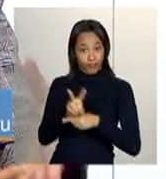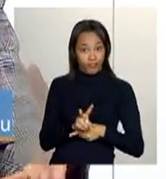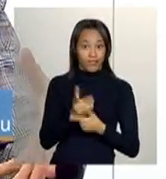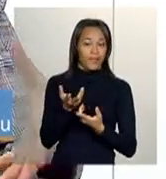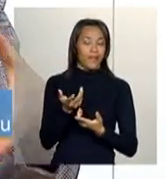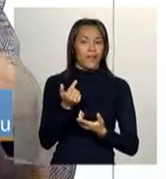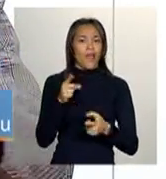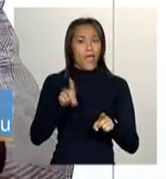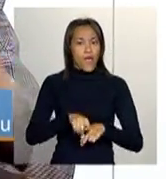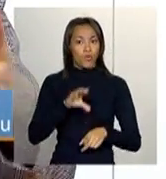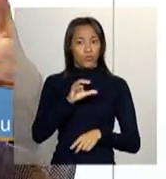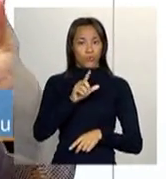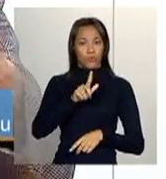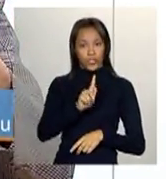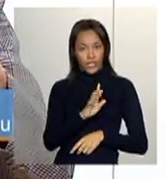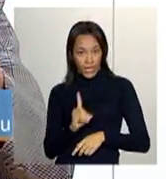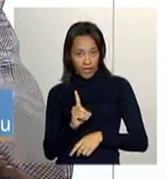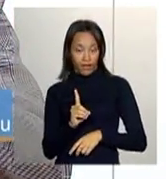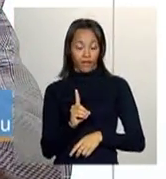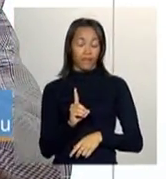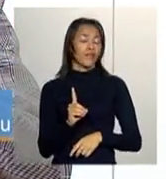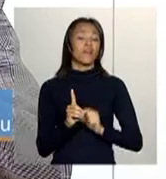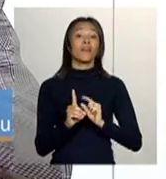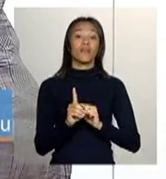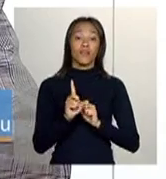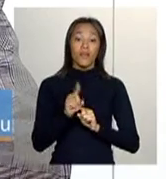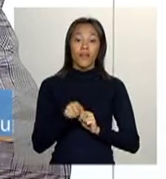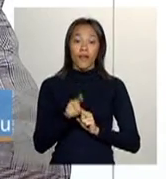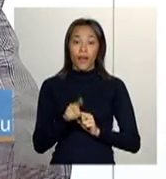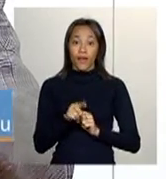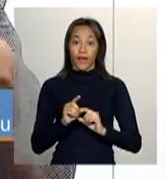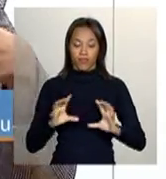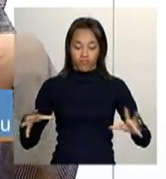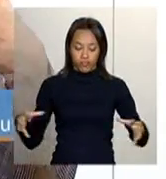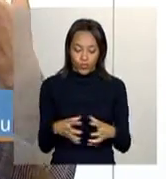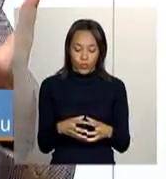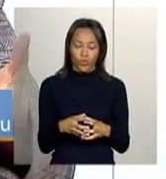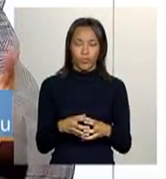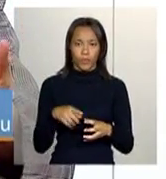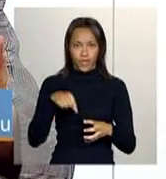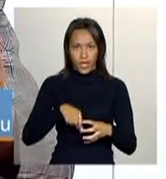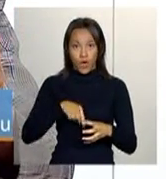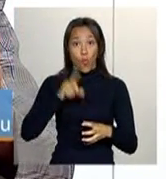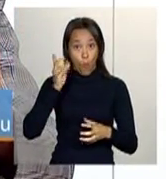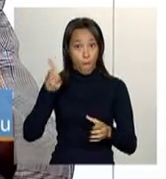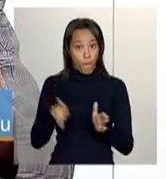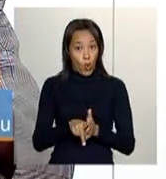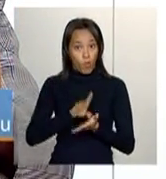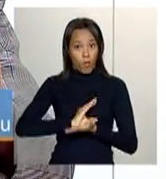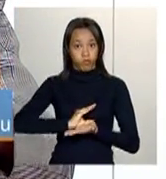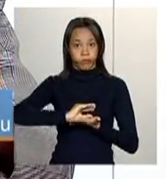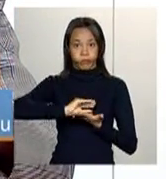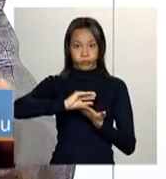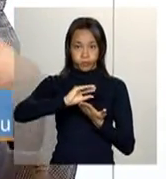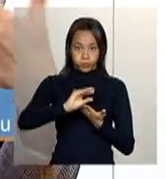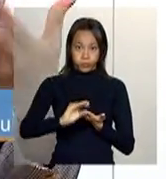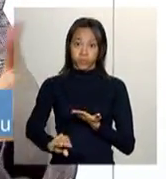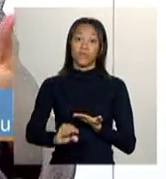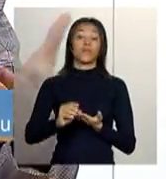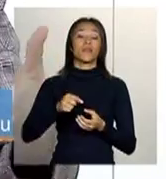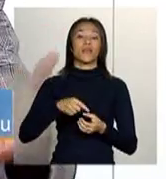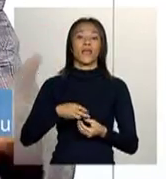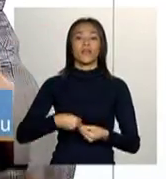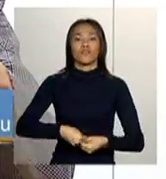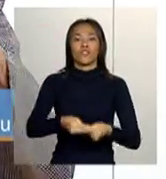É o próprio GD, que é o Índice de Gestão Decentralizada, que é aquele recurso que já é passado para os municípios,